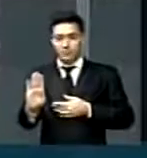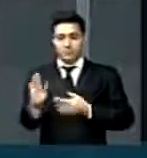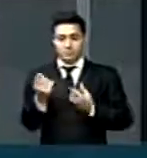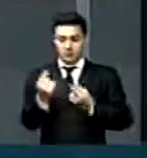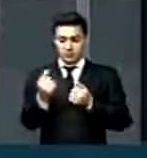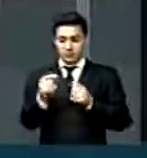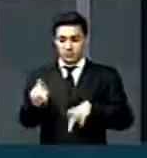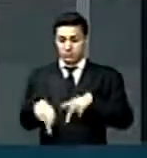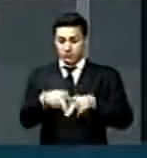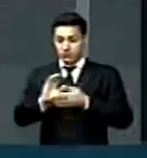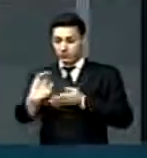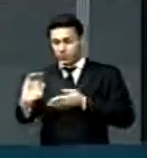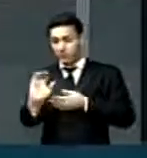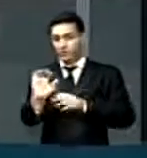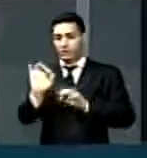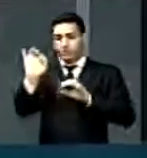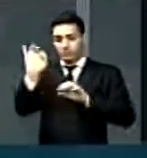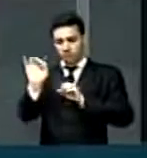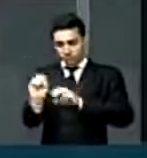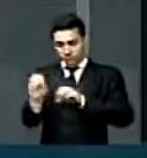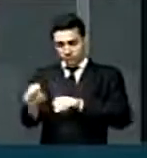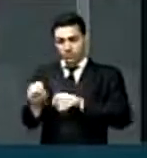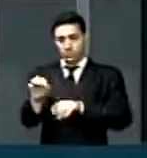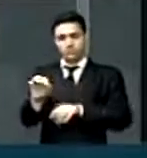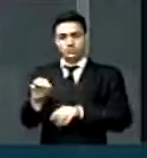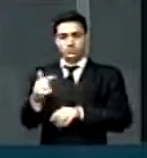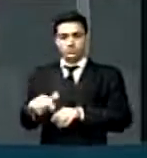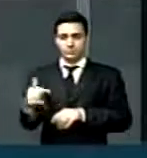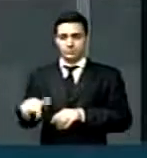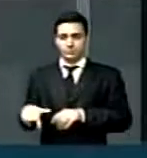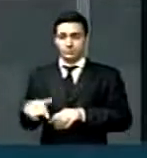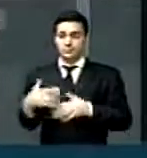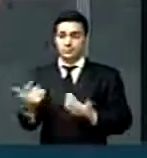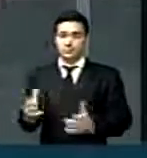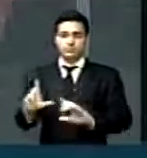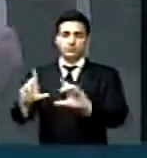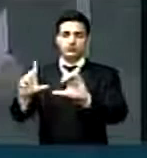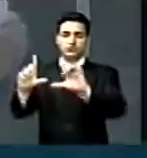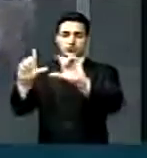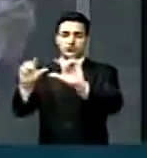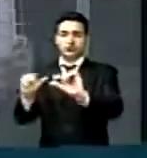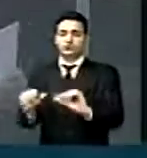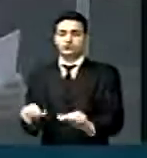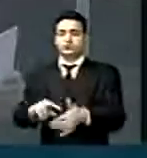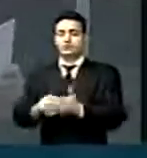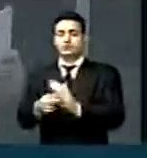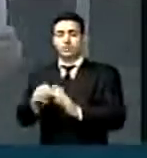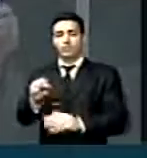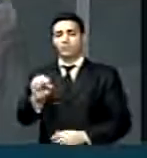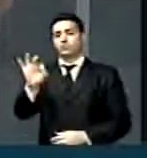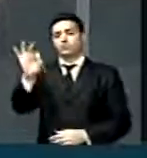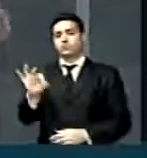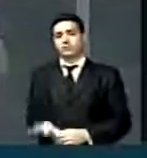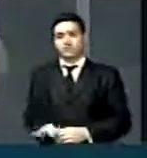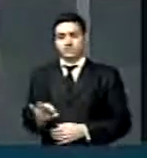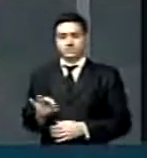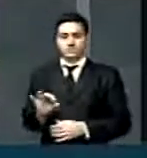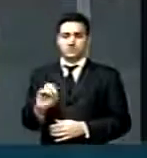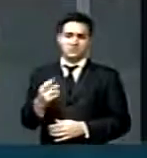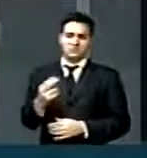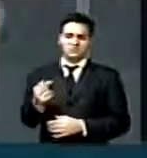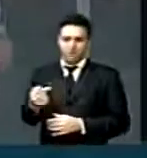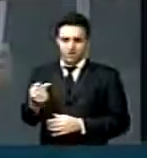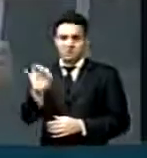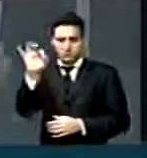verbas públicas, para a educação pública, reduzindo na prática a 8% ou 7